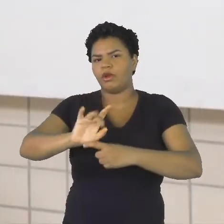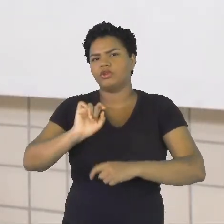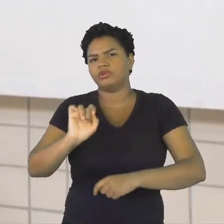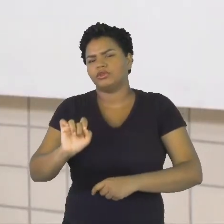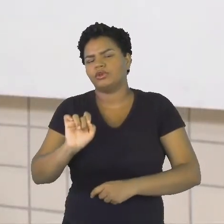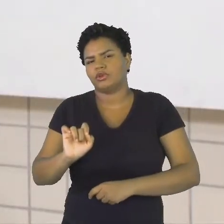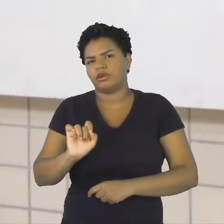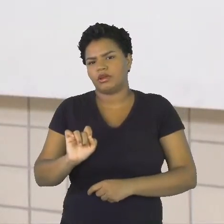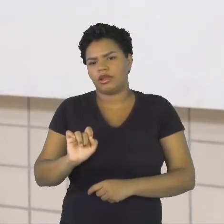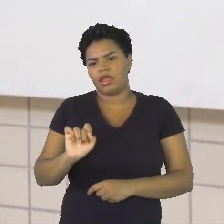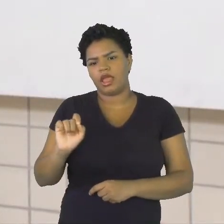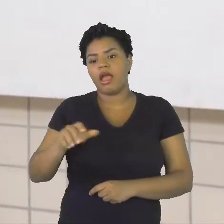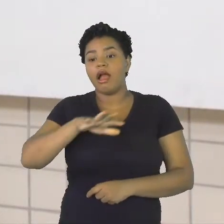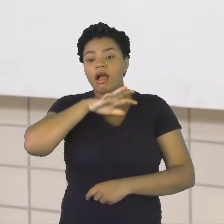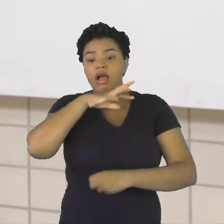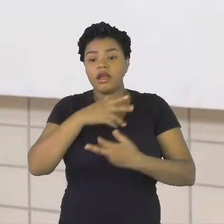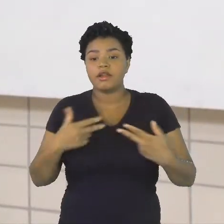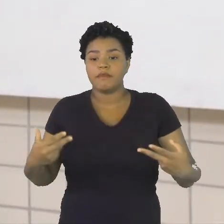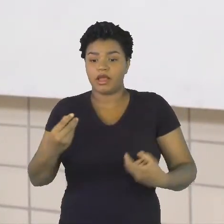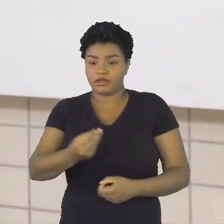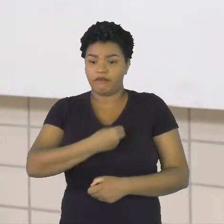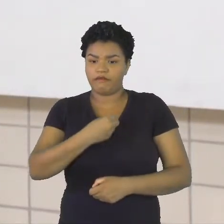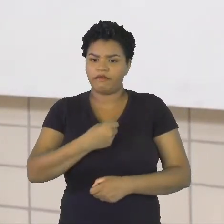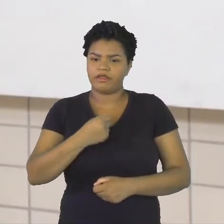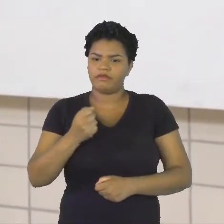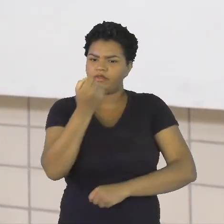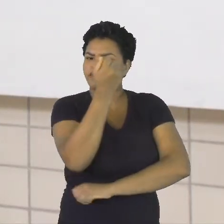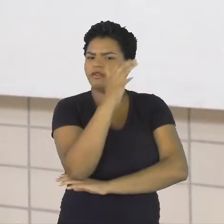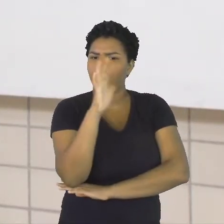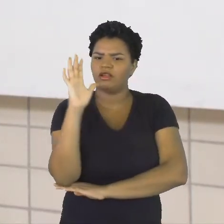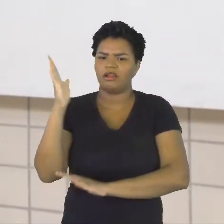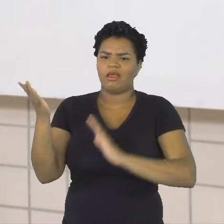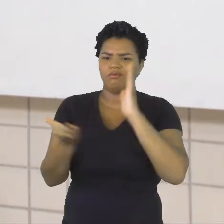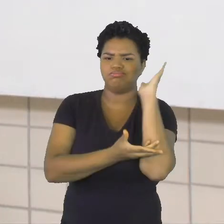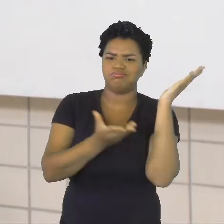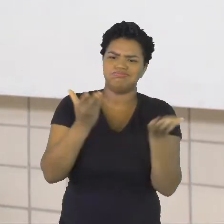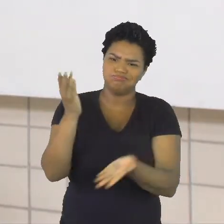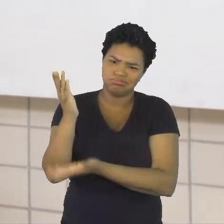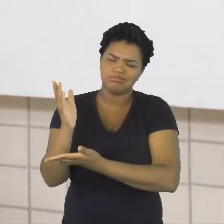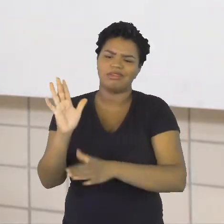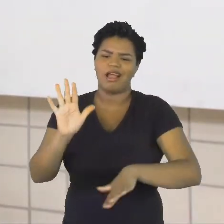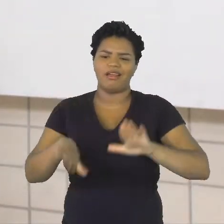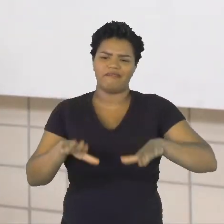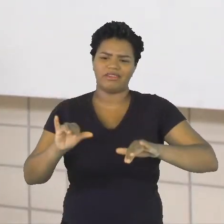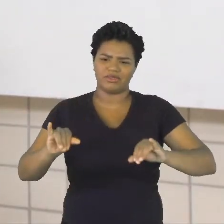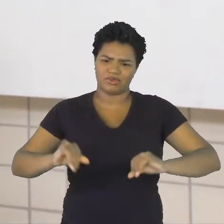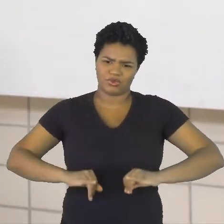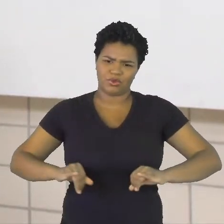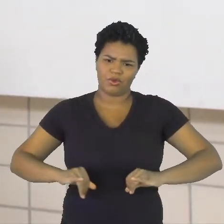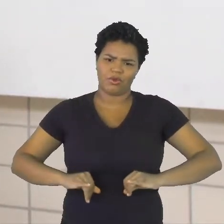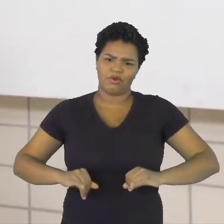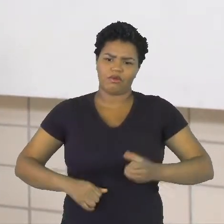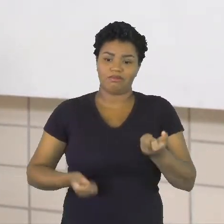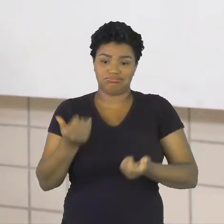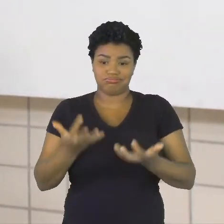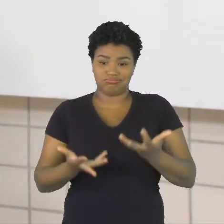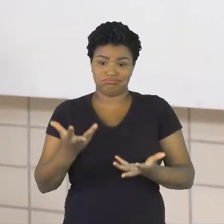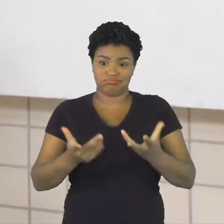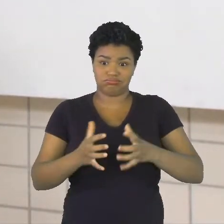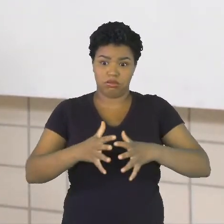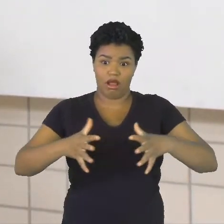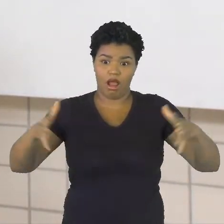que vivem na floresta, nas florestas que são desmatadas, que às vezes sofrem ali com incêndios de grandes